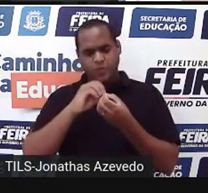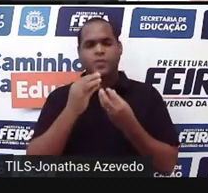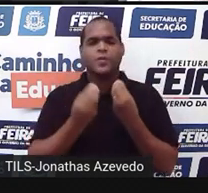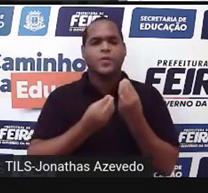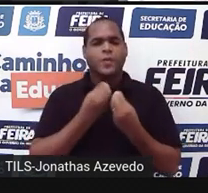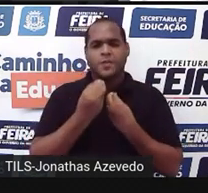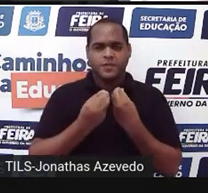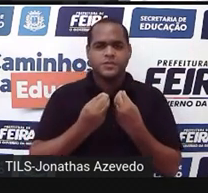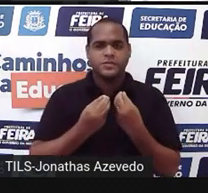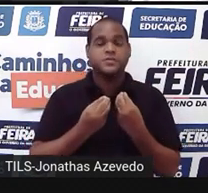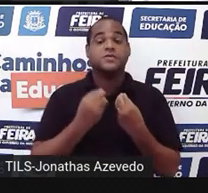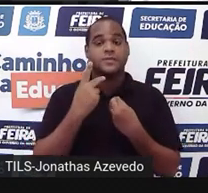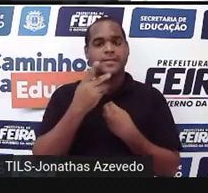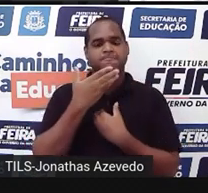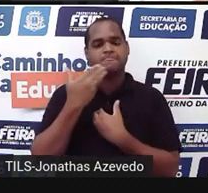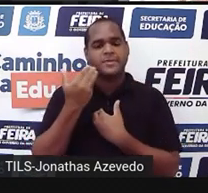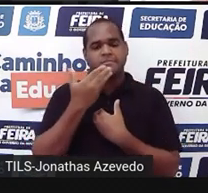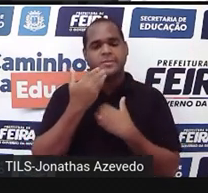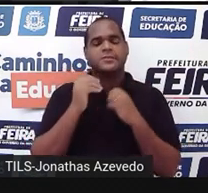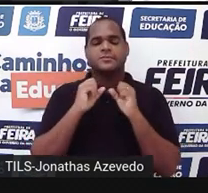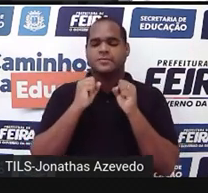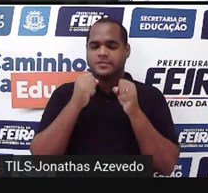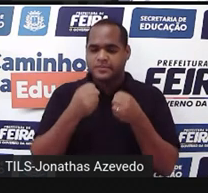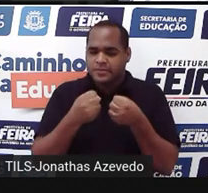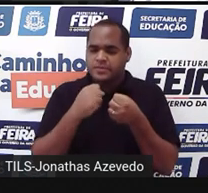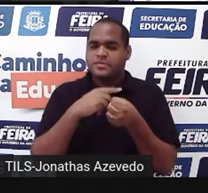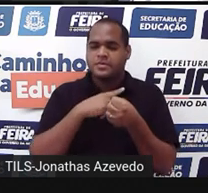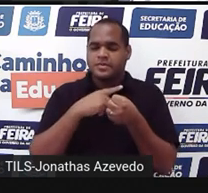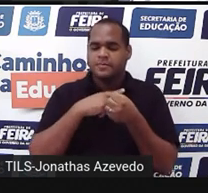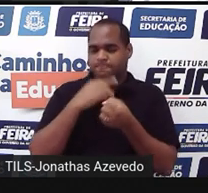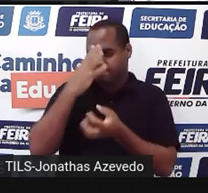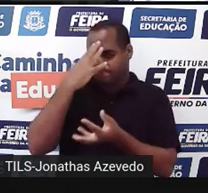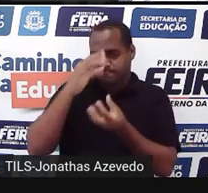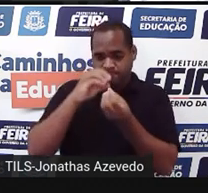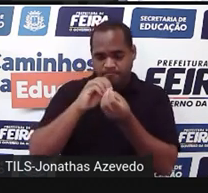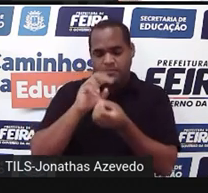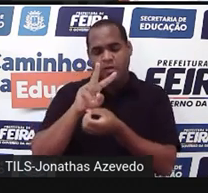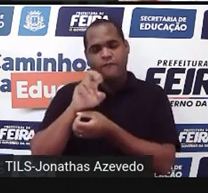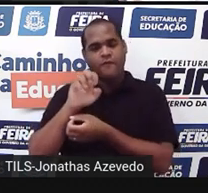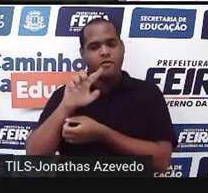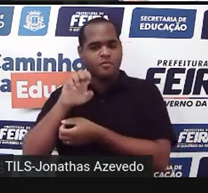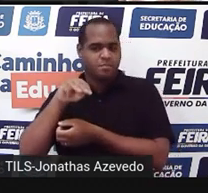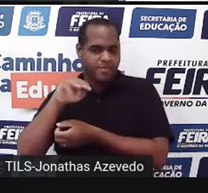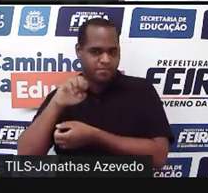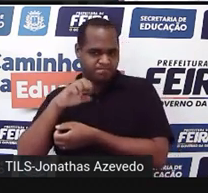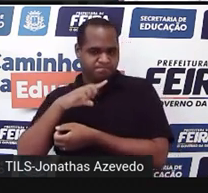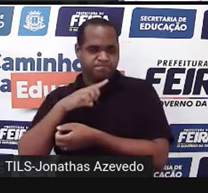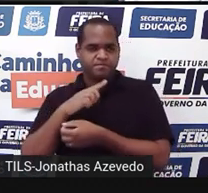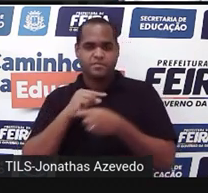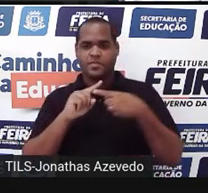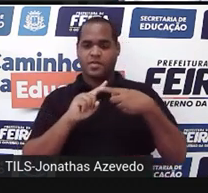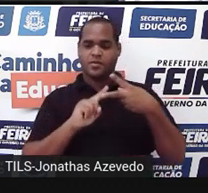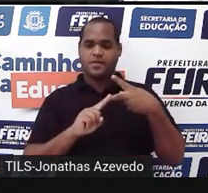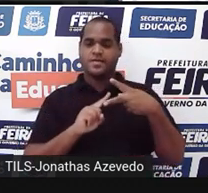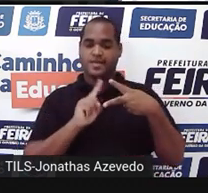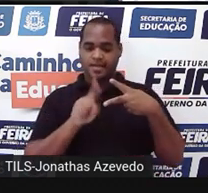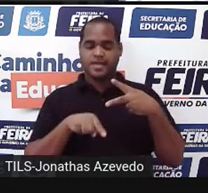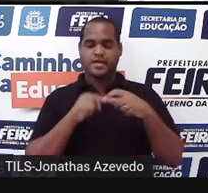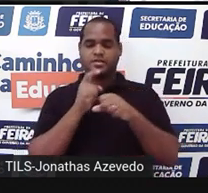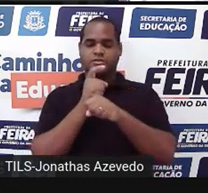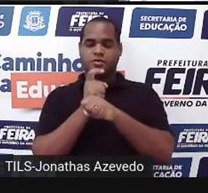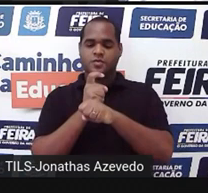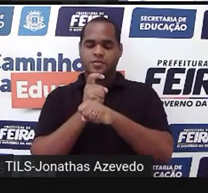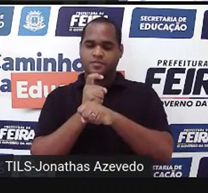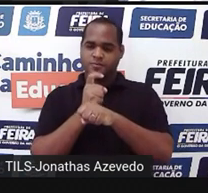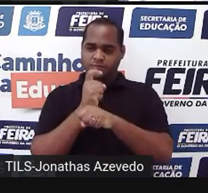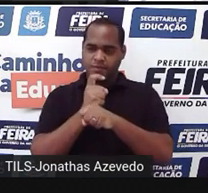tá? A gente vai melhorar essa nossa compreensão sobre volume a partir de dois sólidos geométricos que